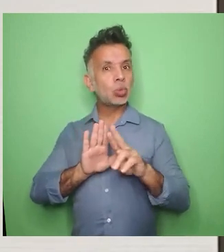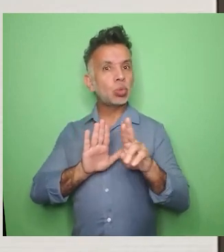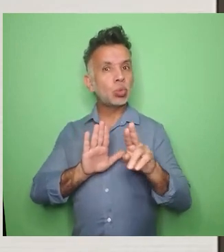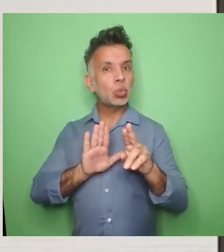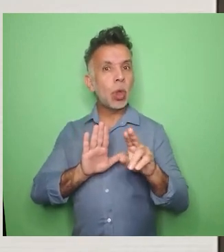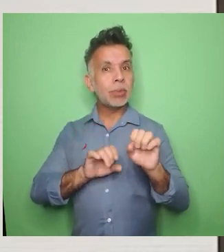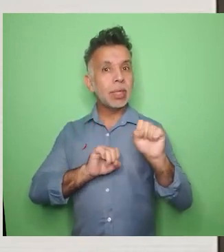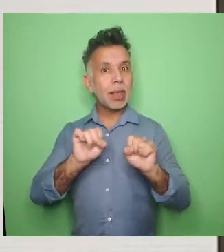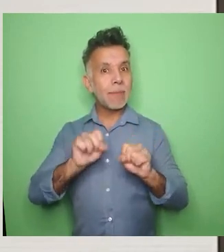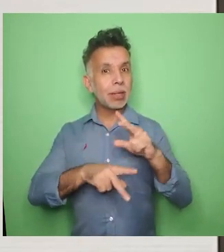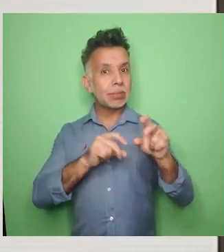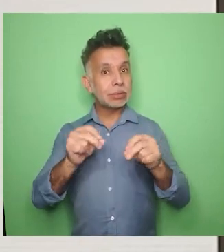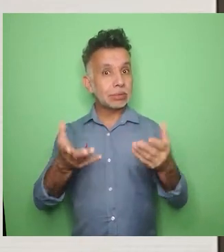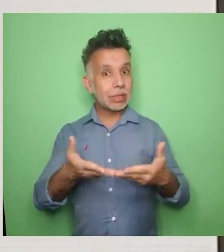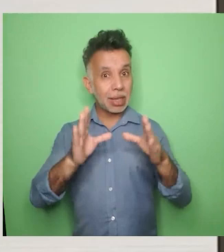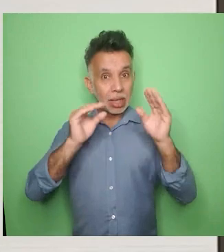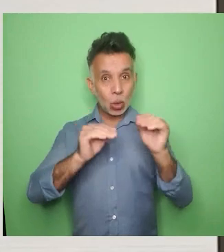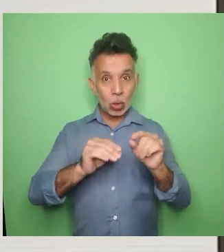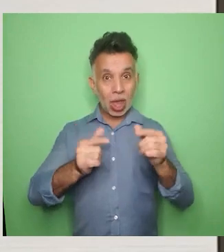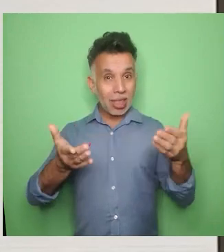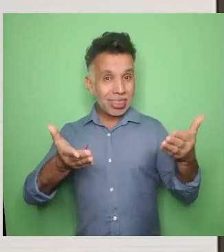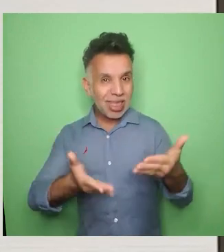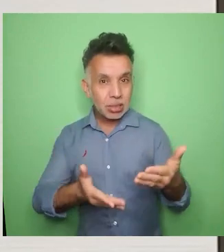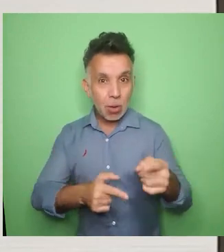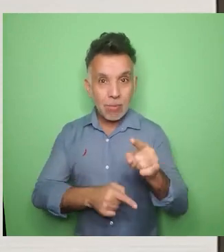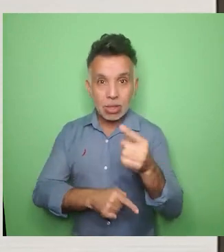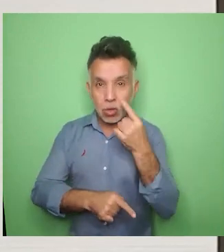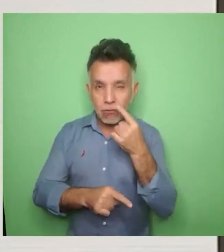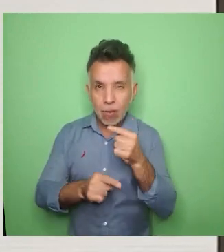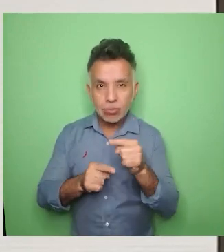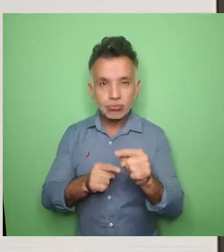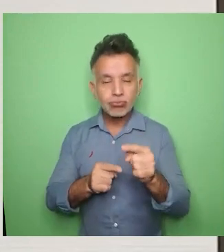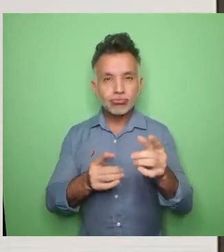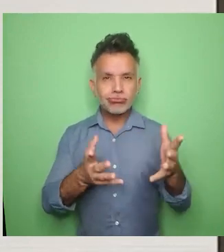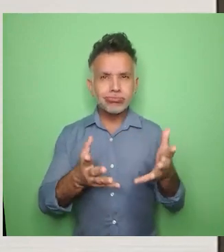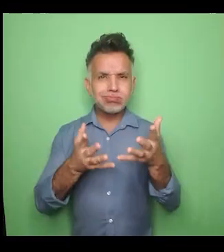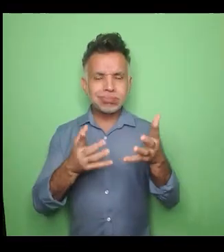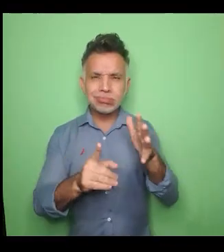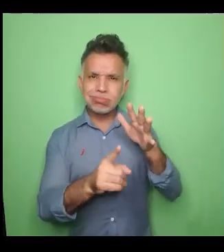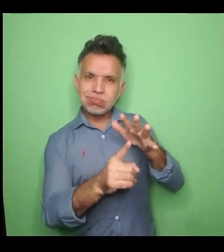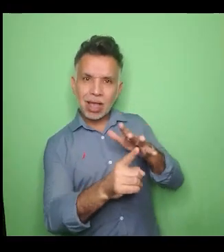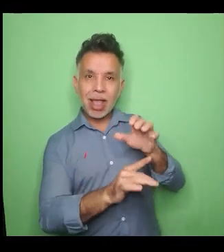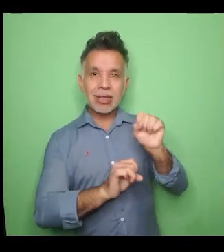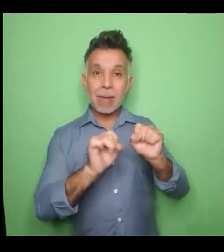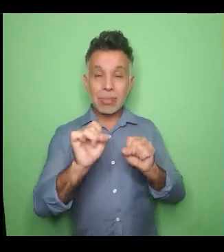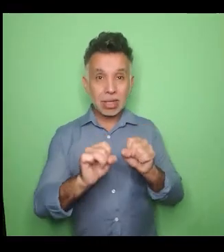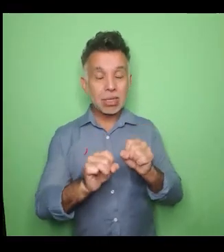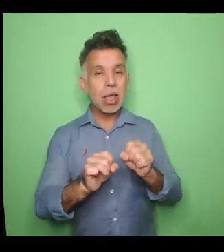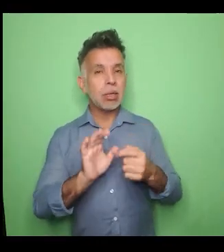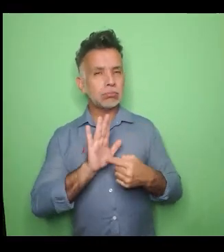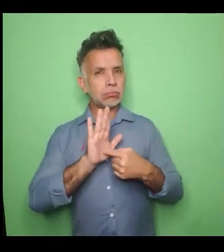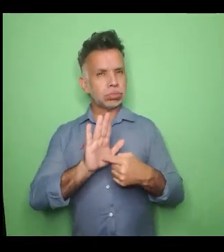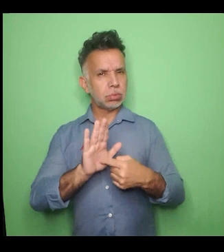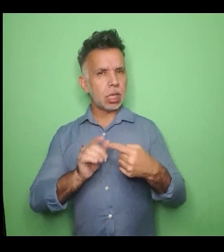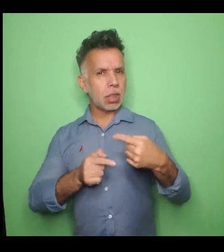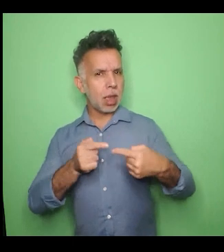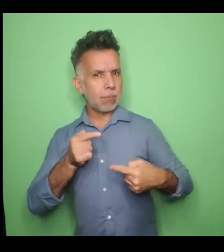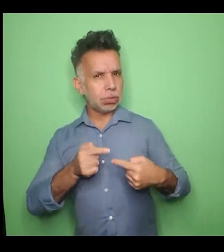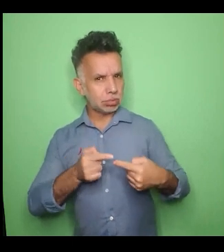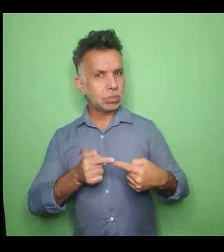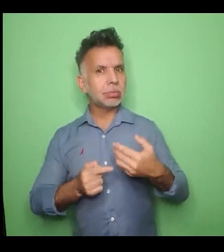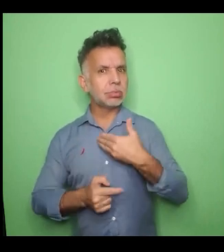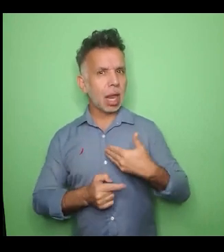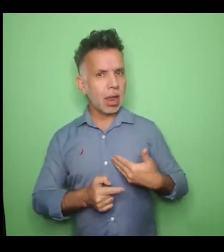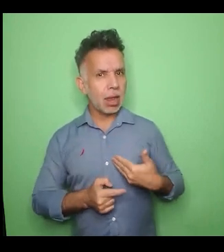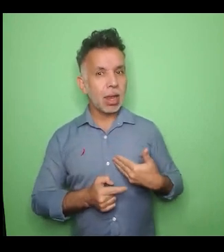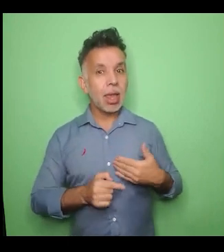reconhecer as empresas que se destacaram nas políticas e práticas de equidade de gênero. Para participar da pesquisa, as empresas